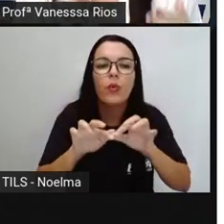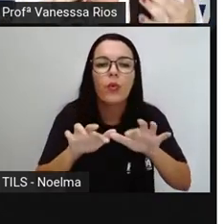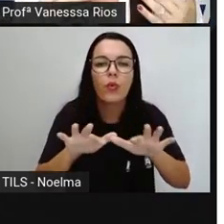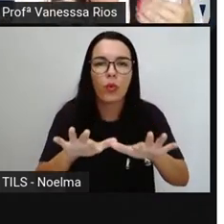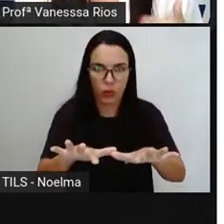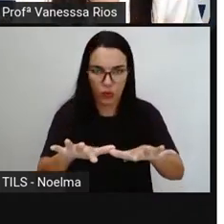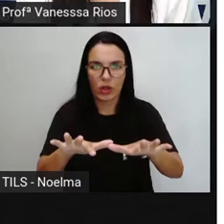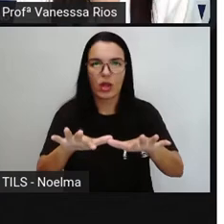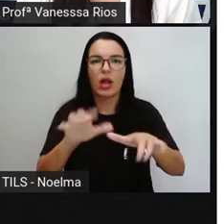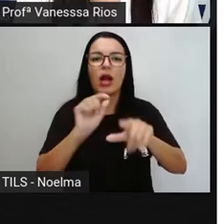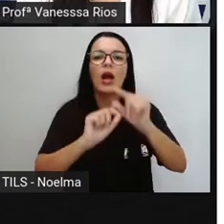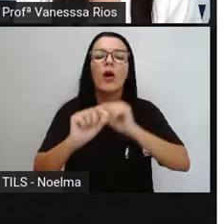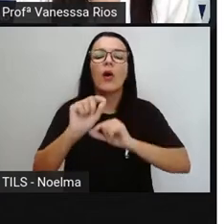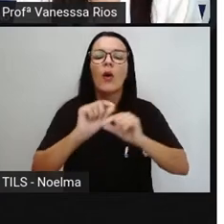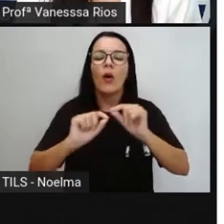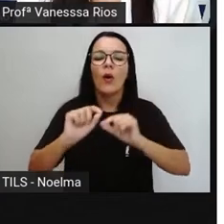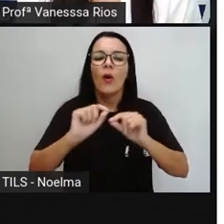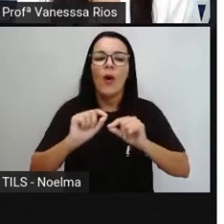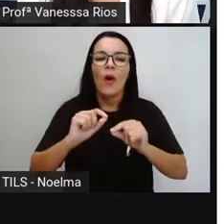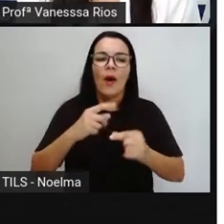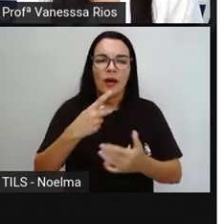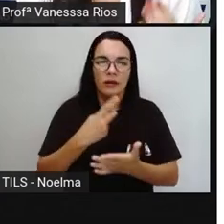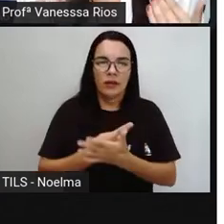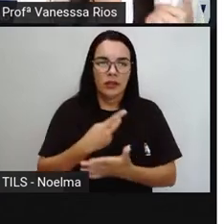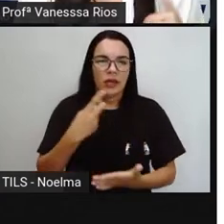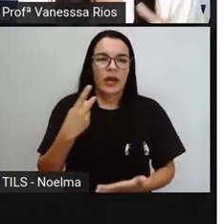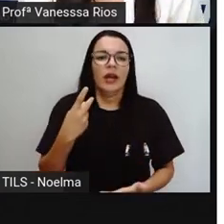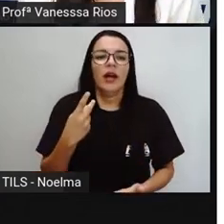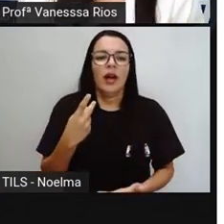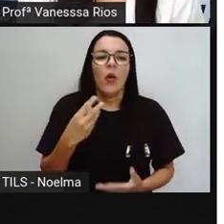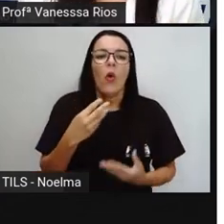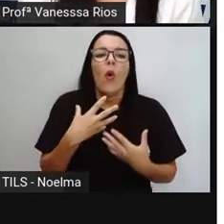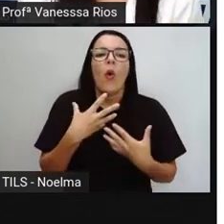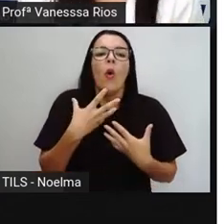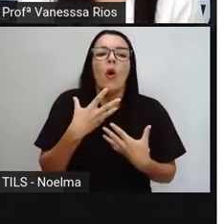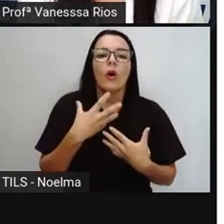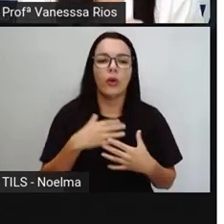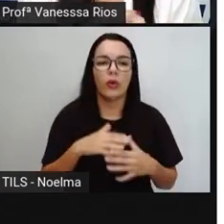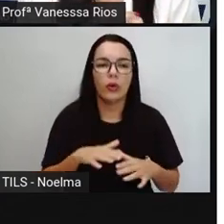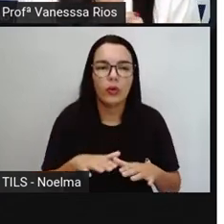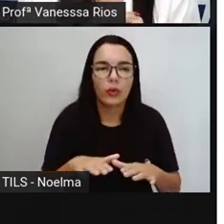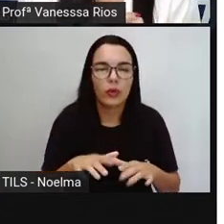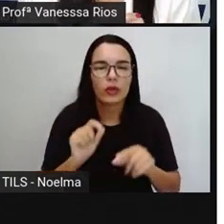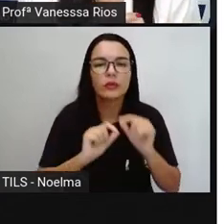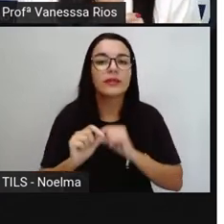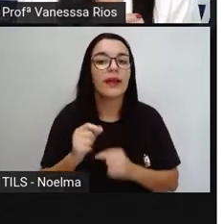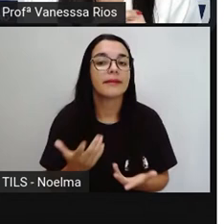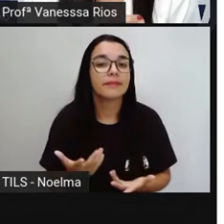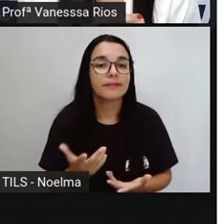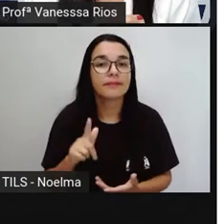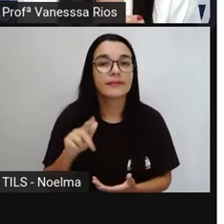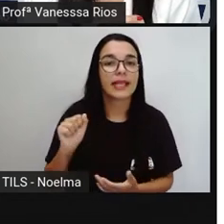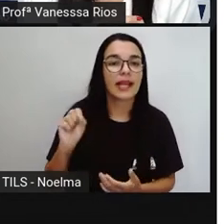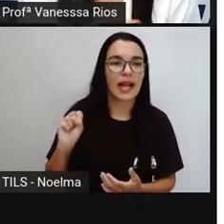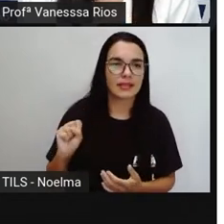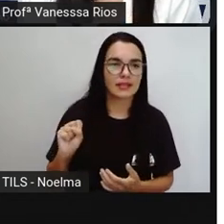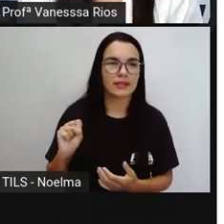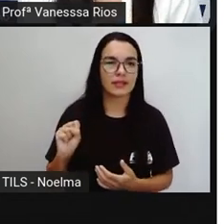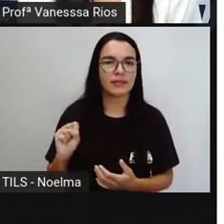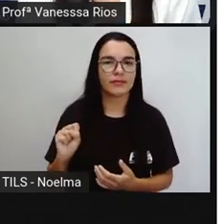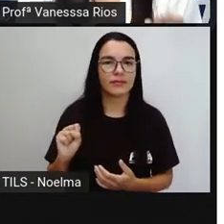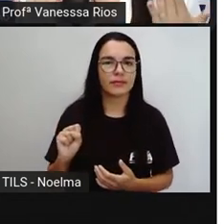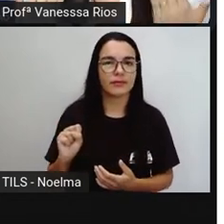no processo de respiração. A gente já coloca para fora um outro tipo de gás. Prestem atenção.